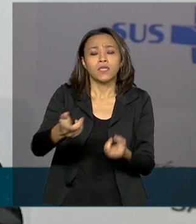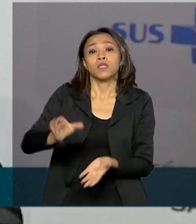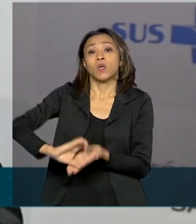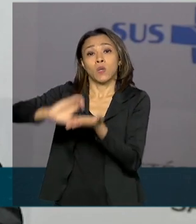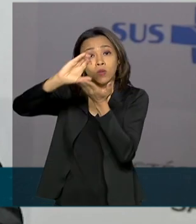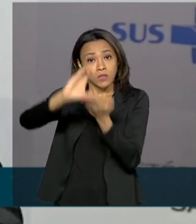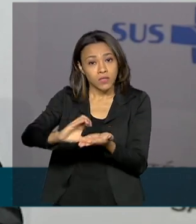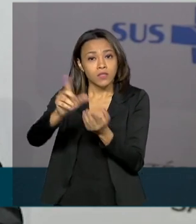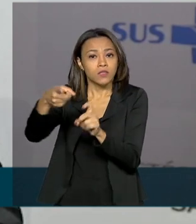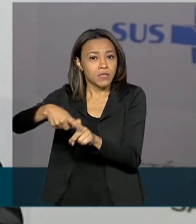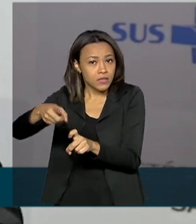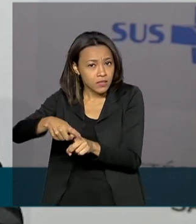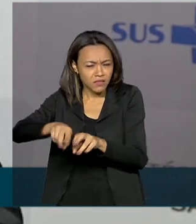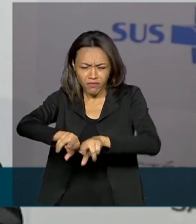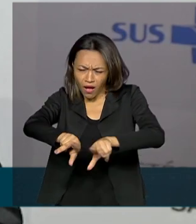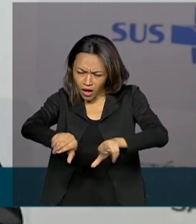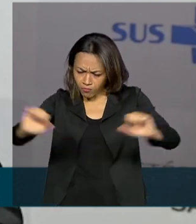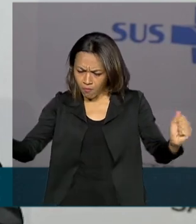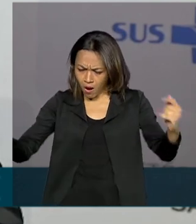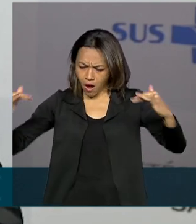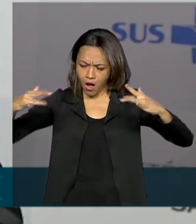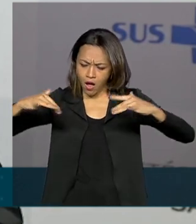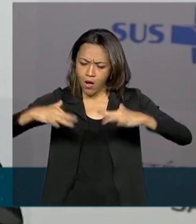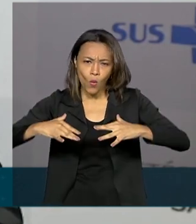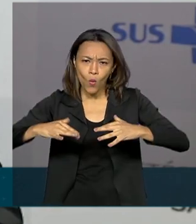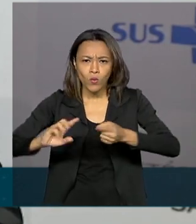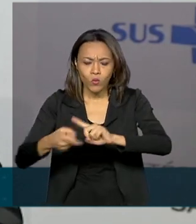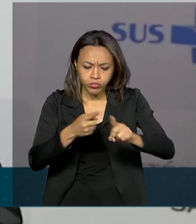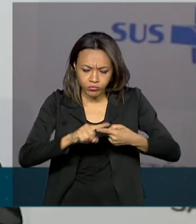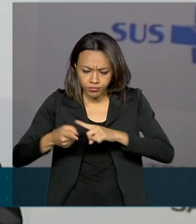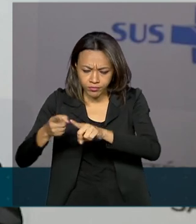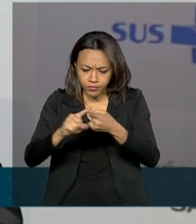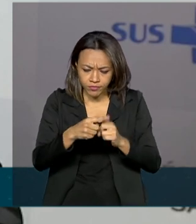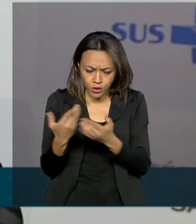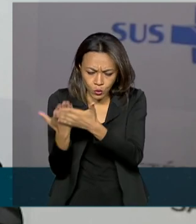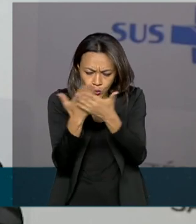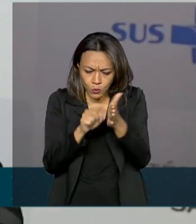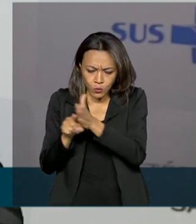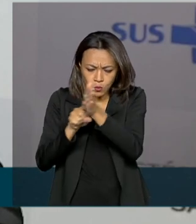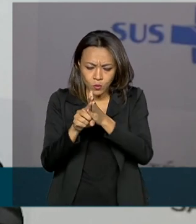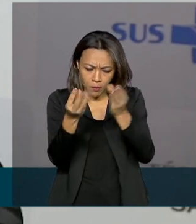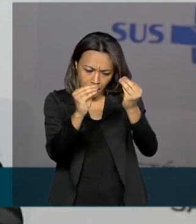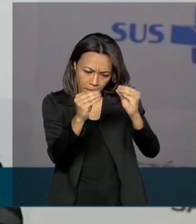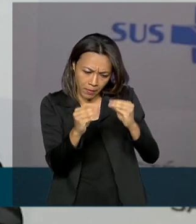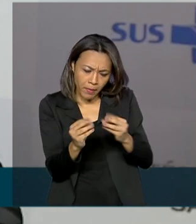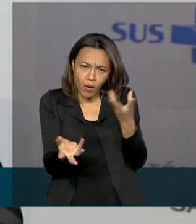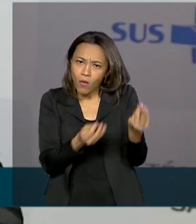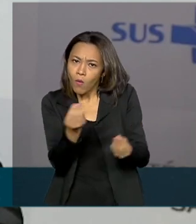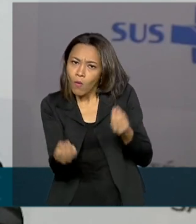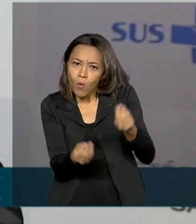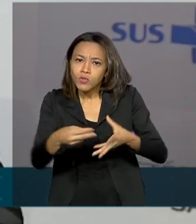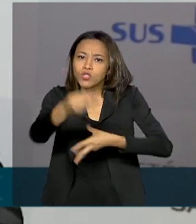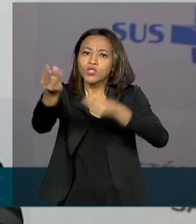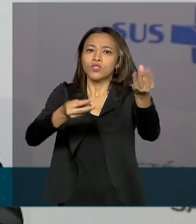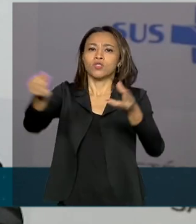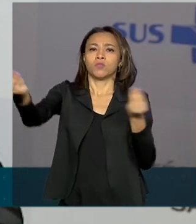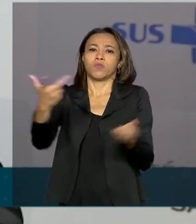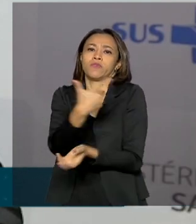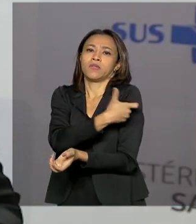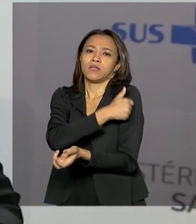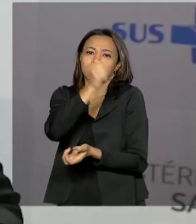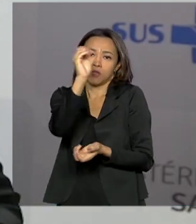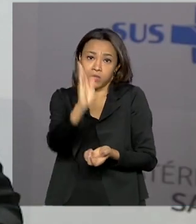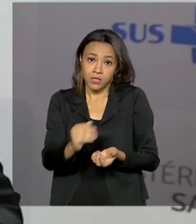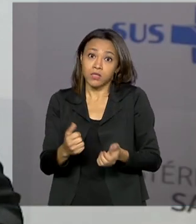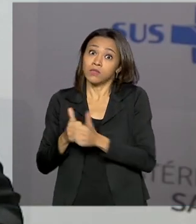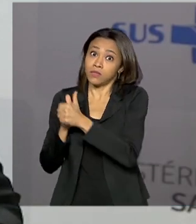Federal de Medicina estão reunidos e planejando e estudando como será a distribuição da vacina do Brasil baseado